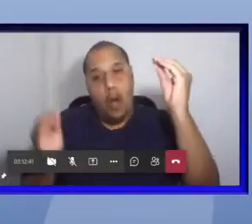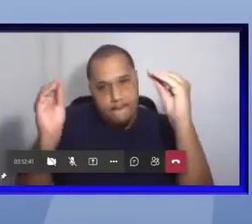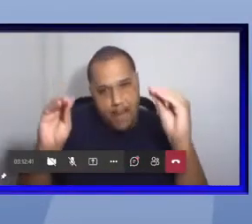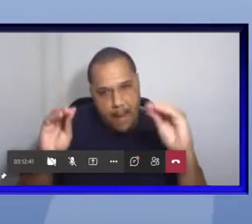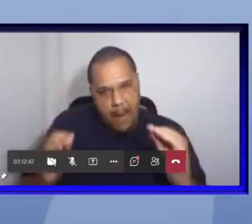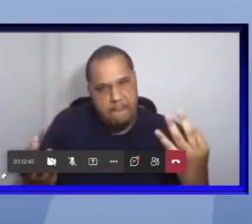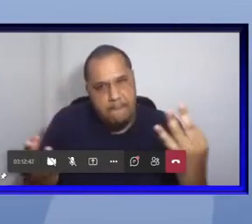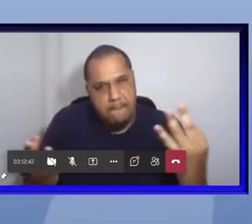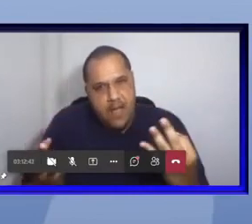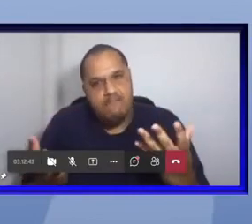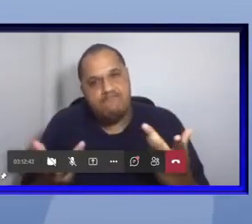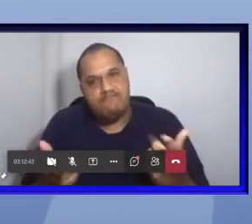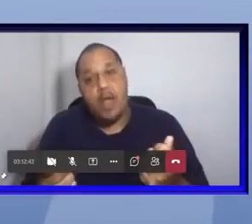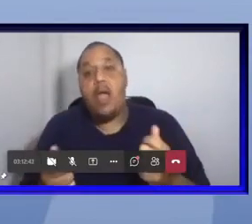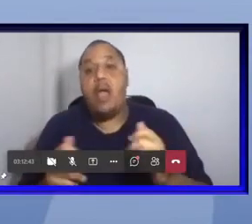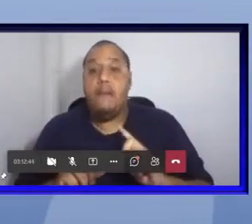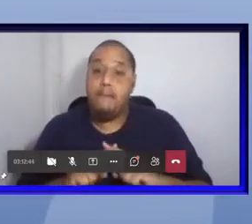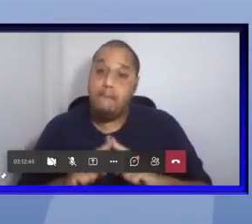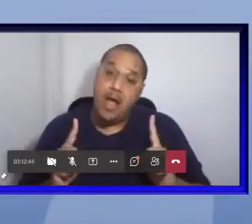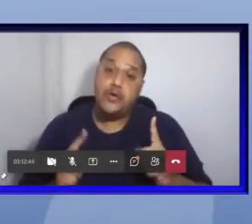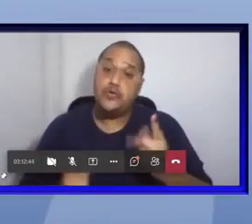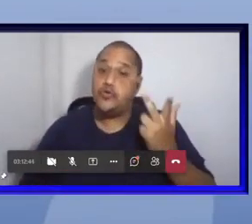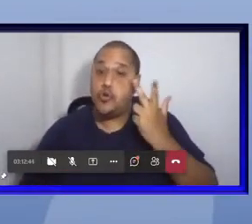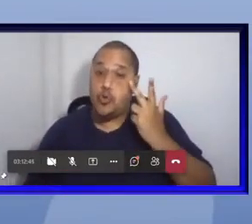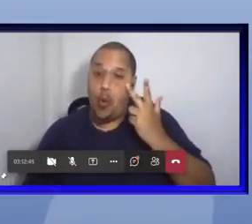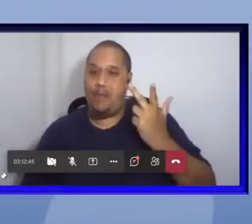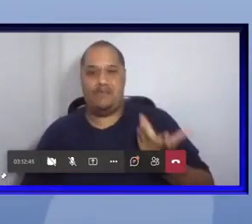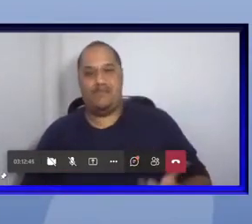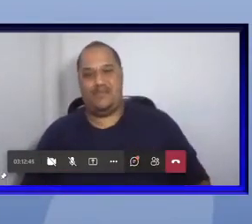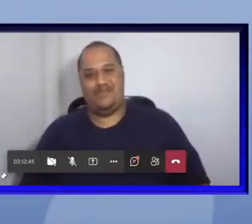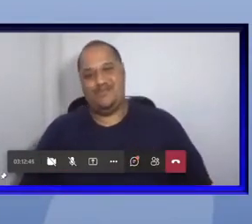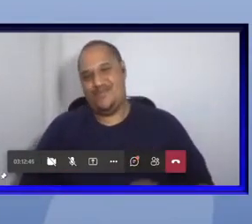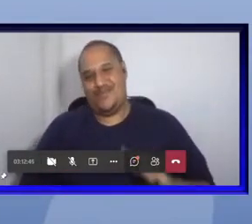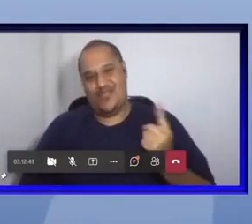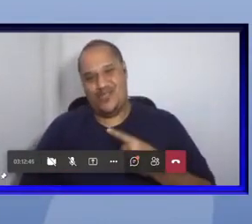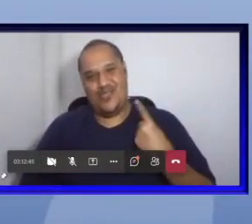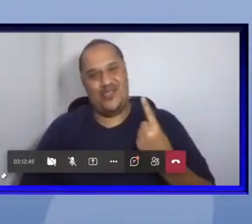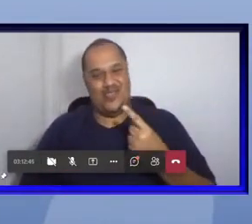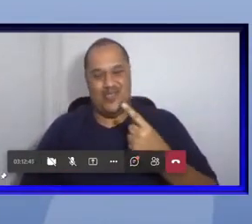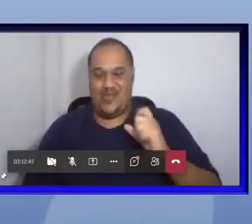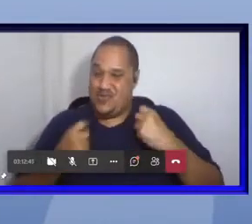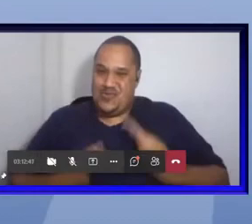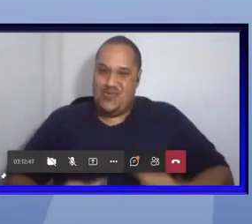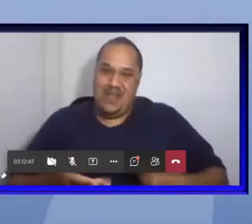considerar aí as nossas dificuldades humanas isso daí